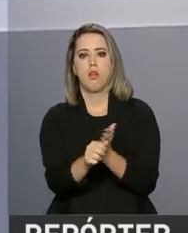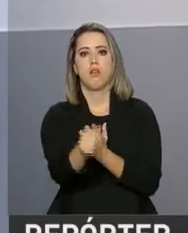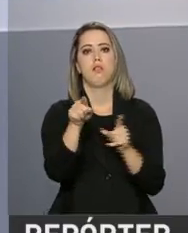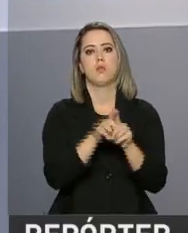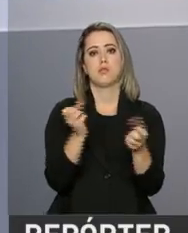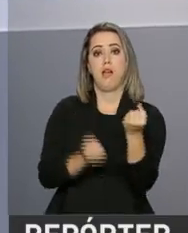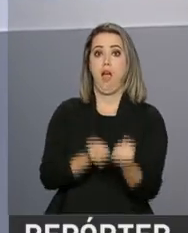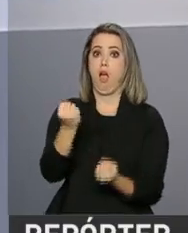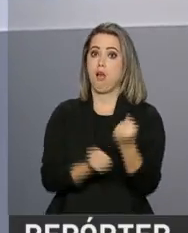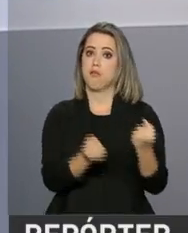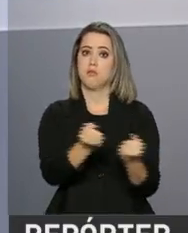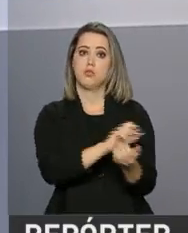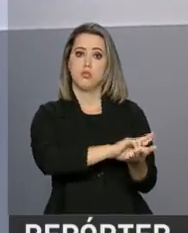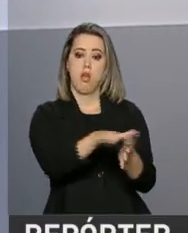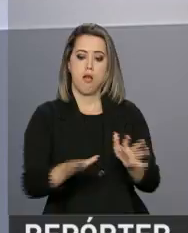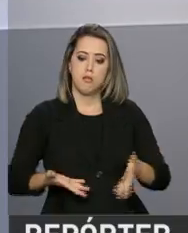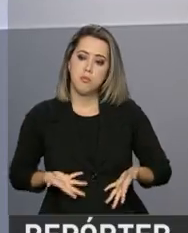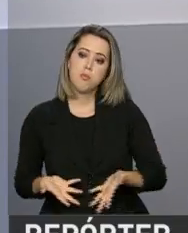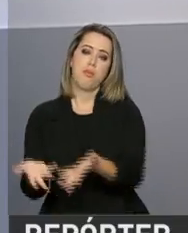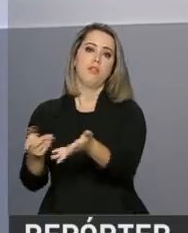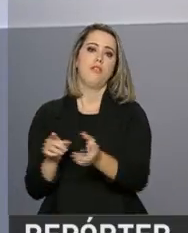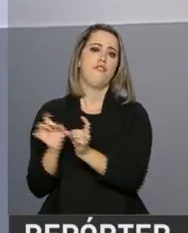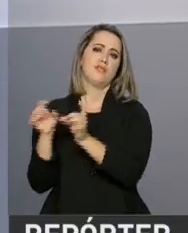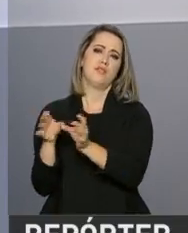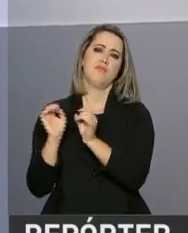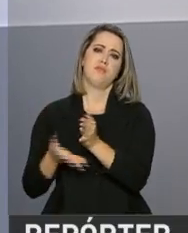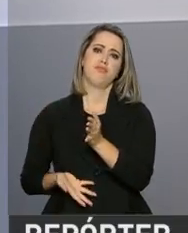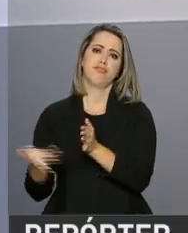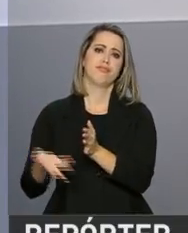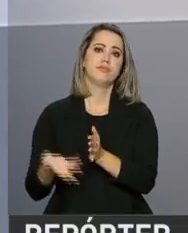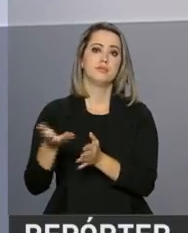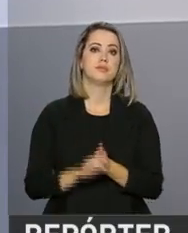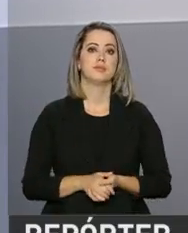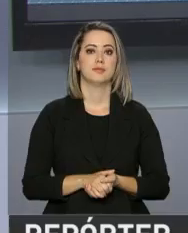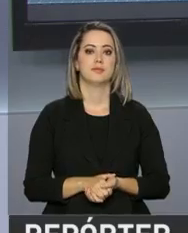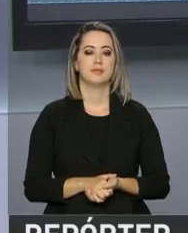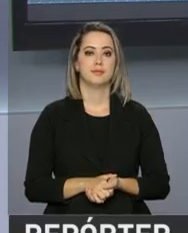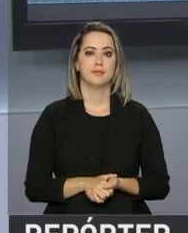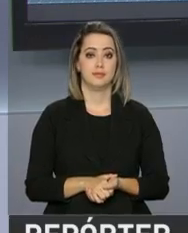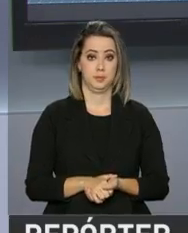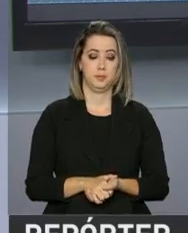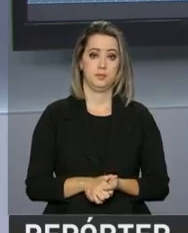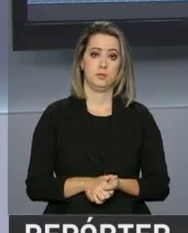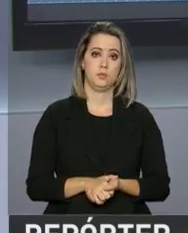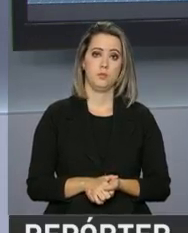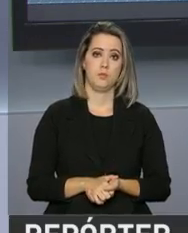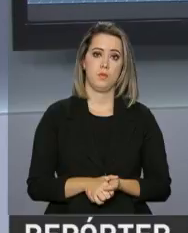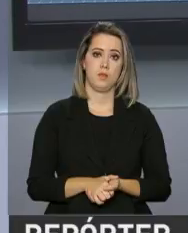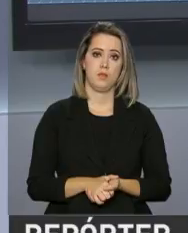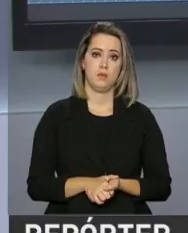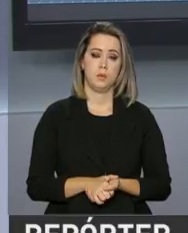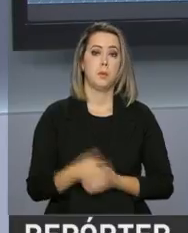veículos de carga estão entre os produtos que têm impulsionado a balança comercial brasileira. E um balanço do